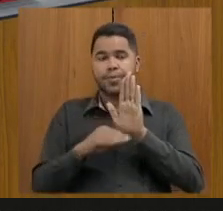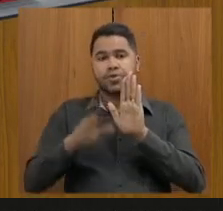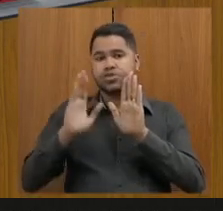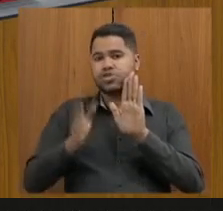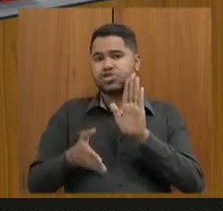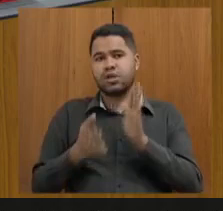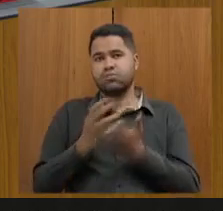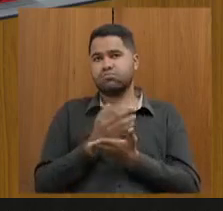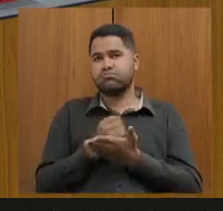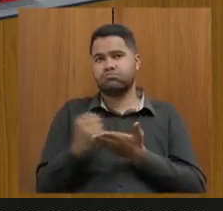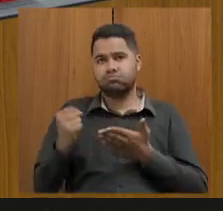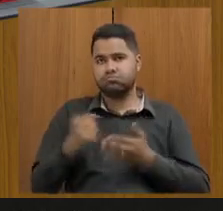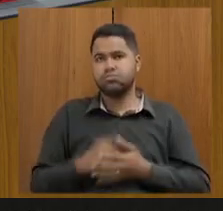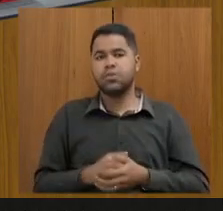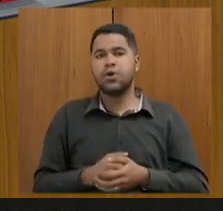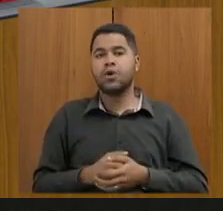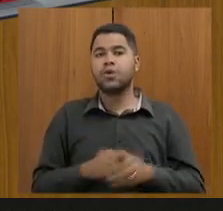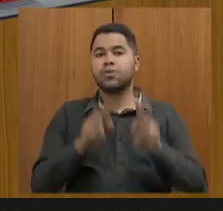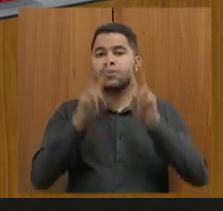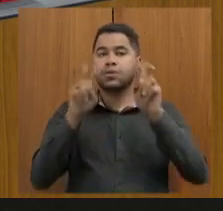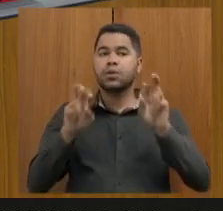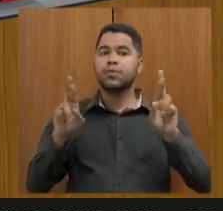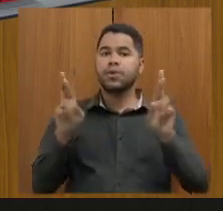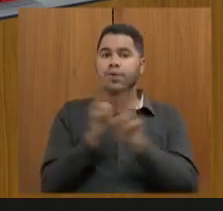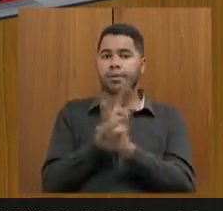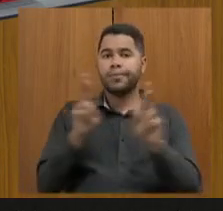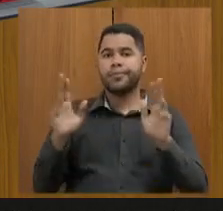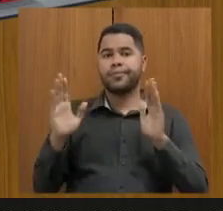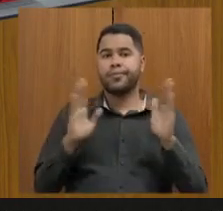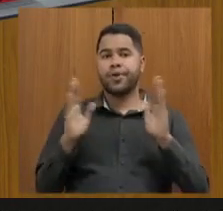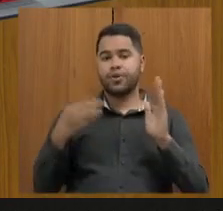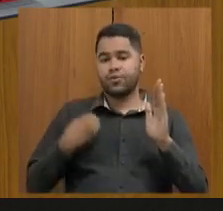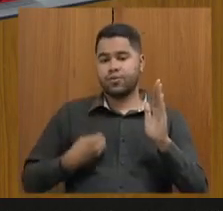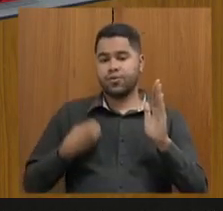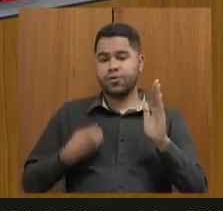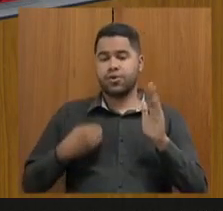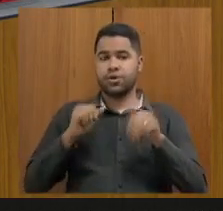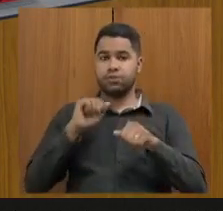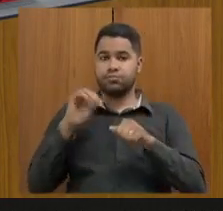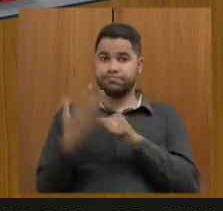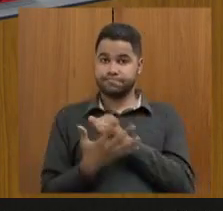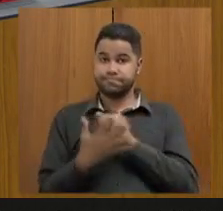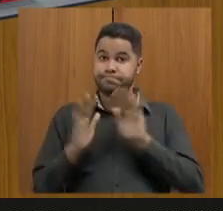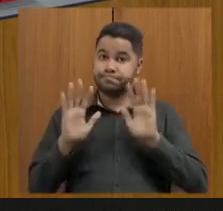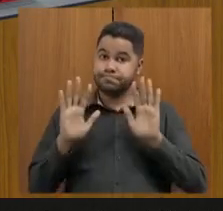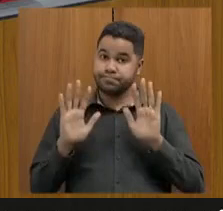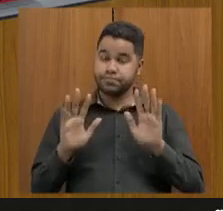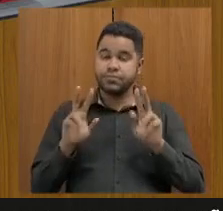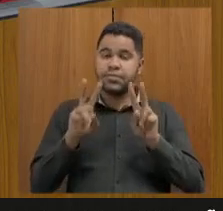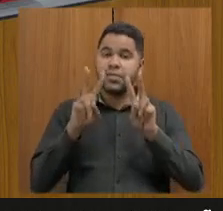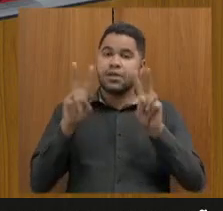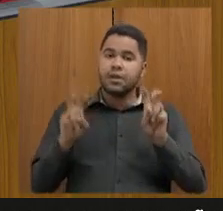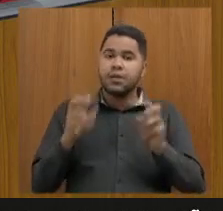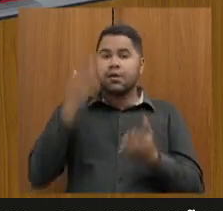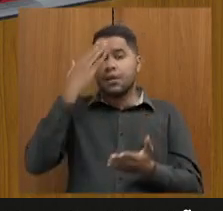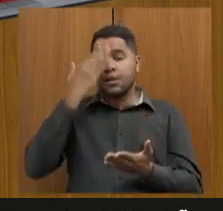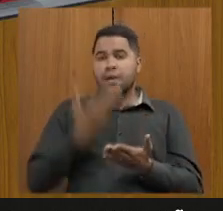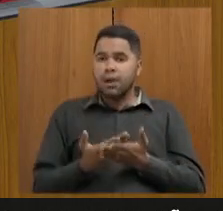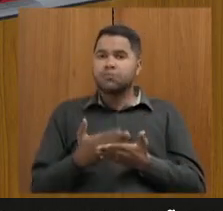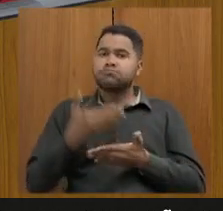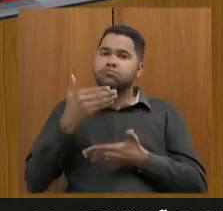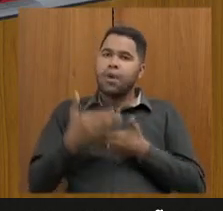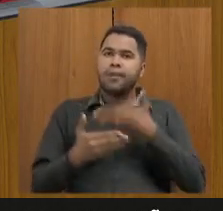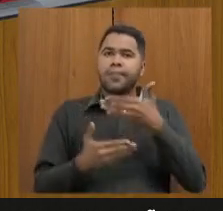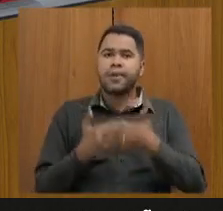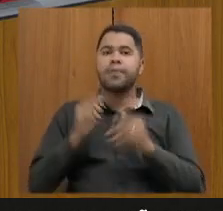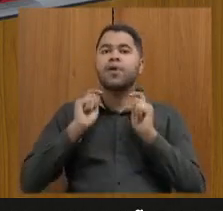vencidas, que foram os temas relacionados ao período vigente da pandemia. Mas esse é um tema, deputada, que eu acredito que vem sendo trabalhado